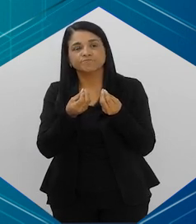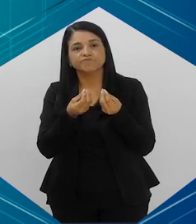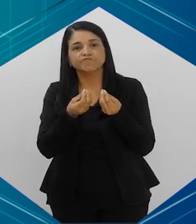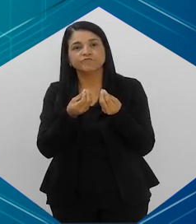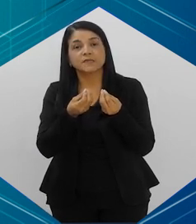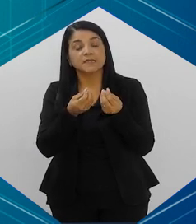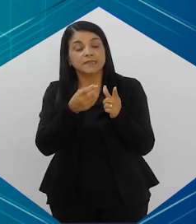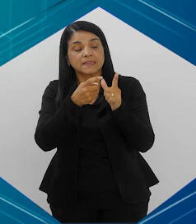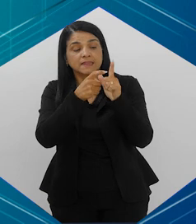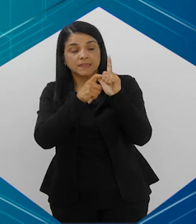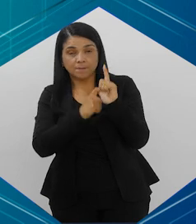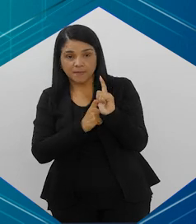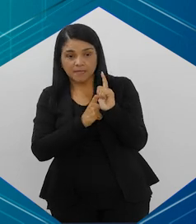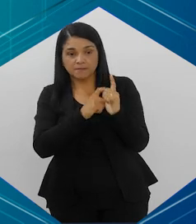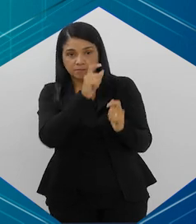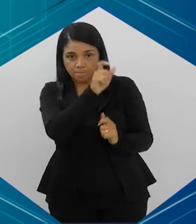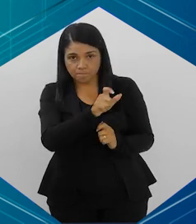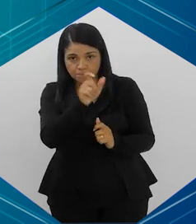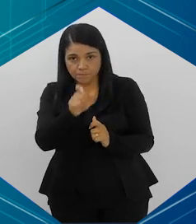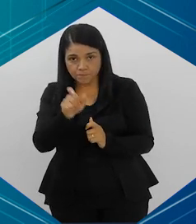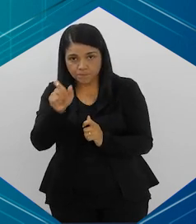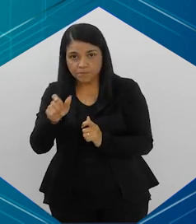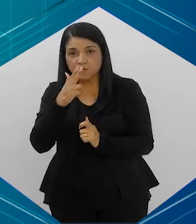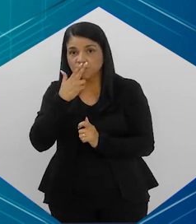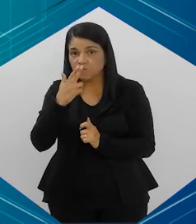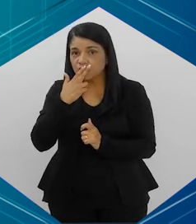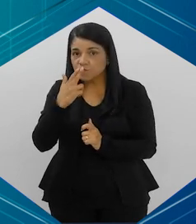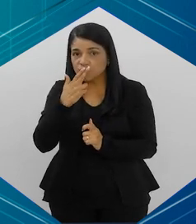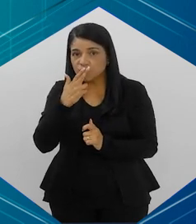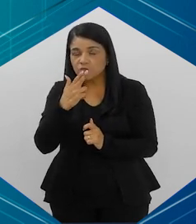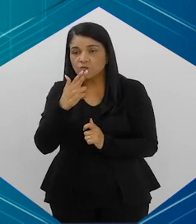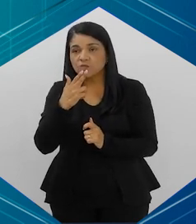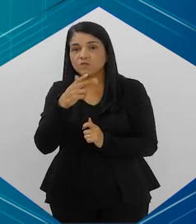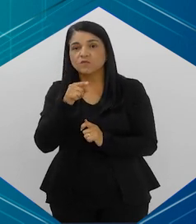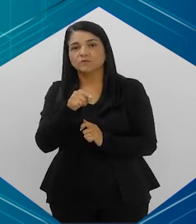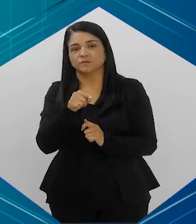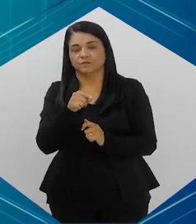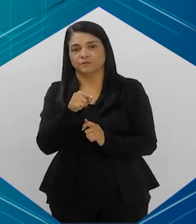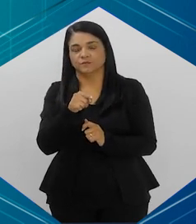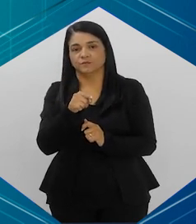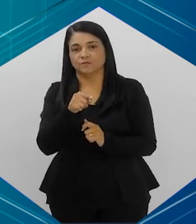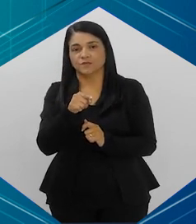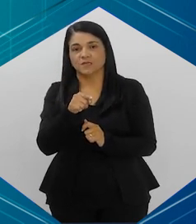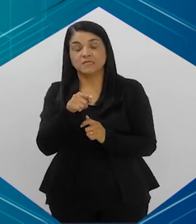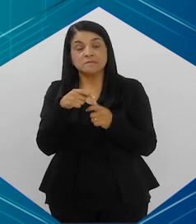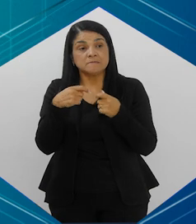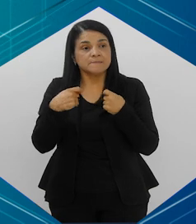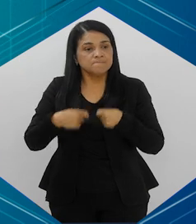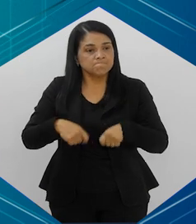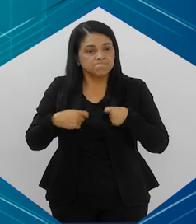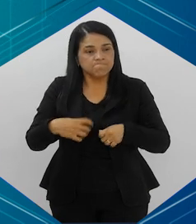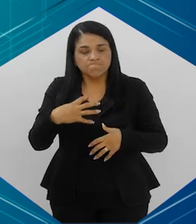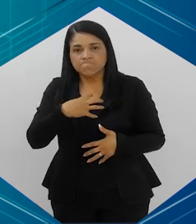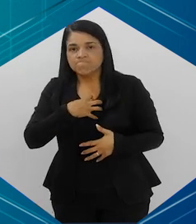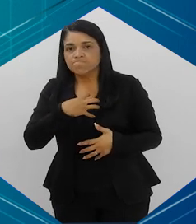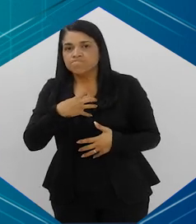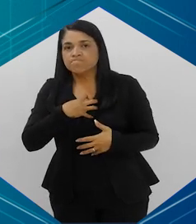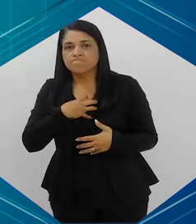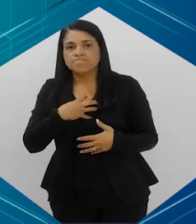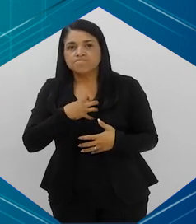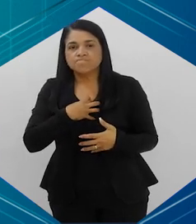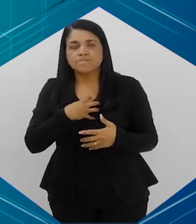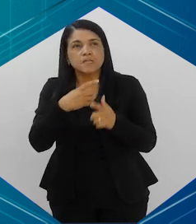esse dependente químico, né? Ele fica com uma necessidade